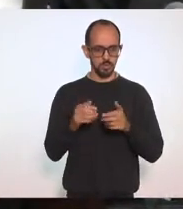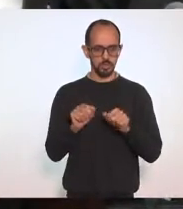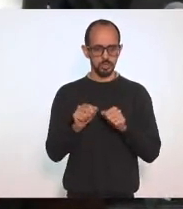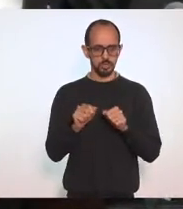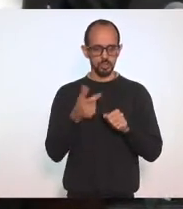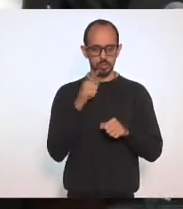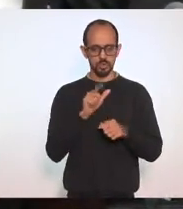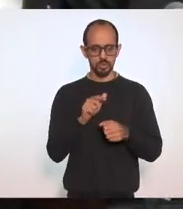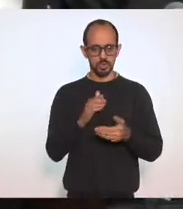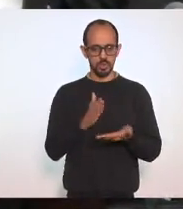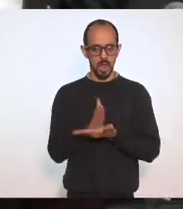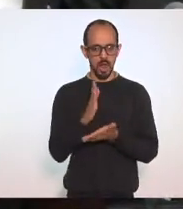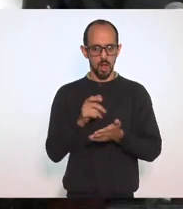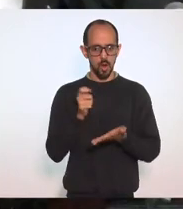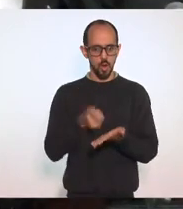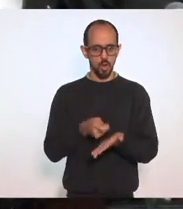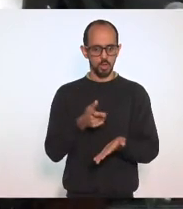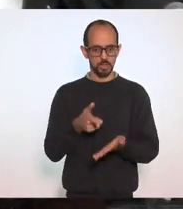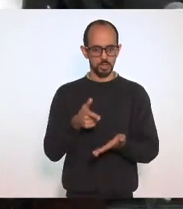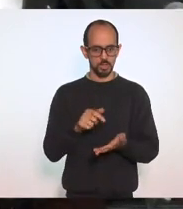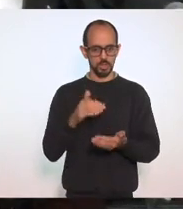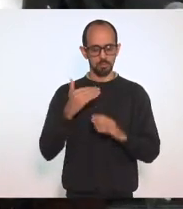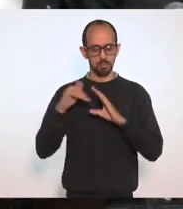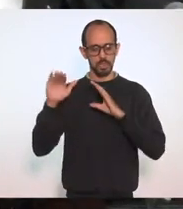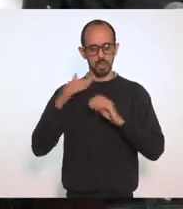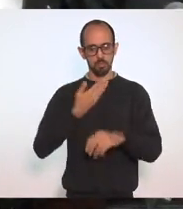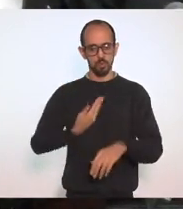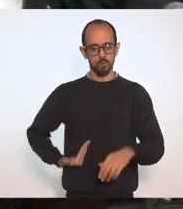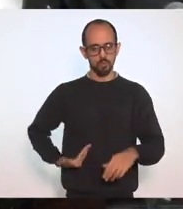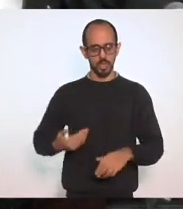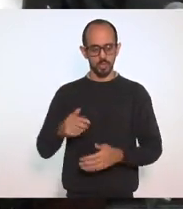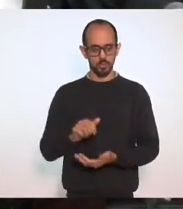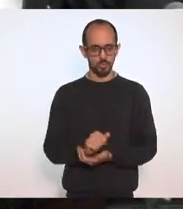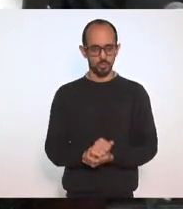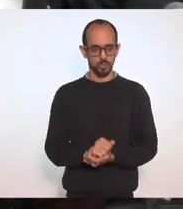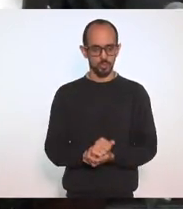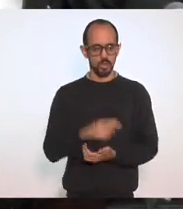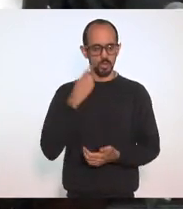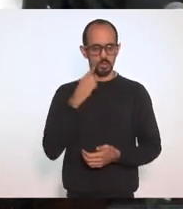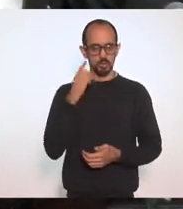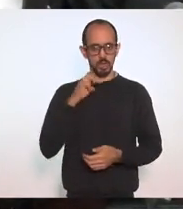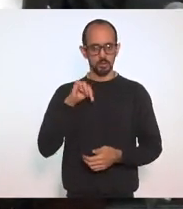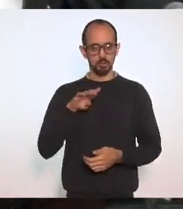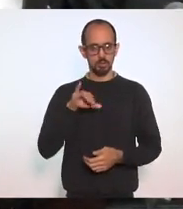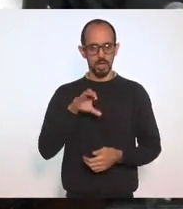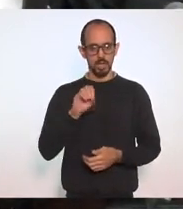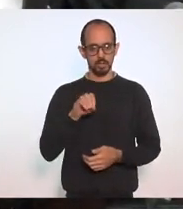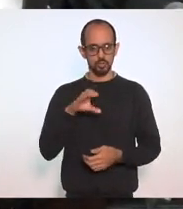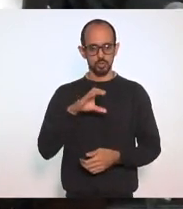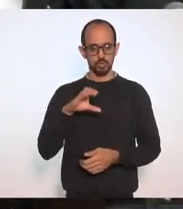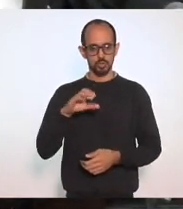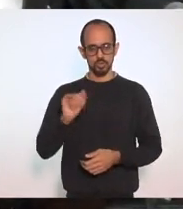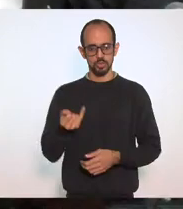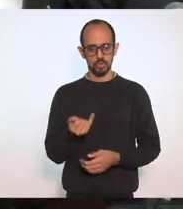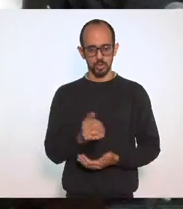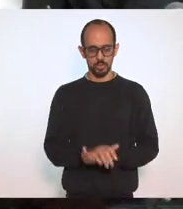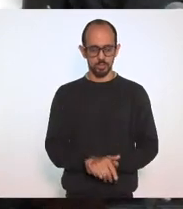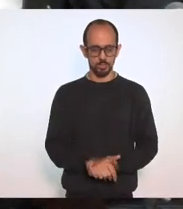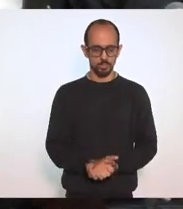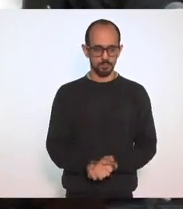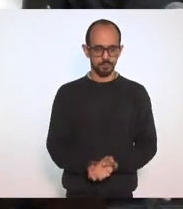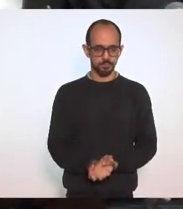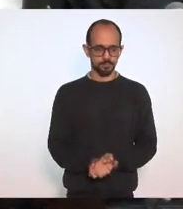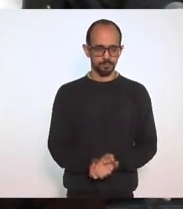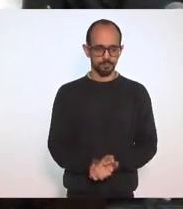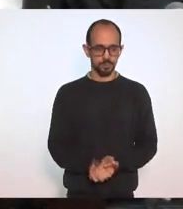dar... remeter ao governo. Então, deputado Márcio Pacheco, pela Comissão de Constituição e Justiça. Então, só